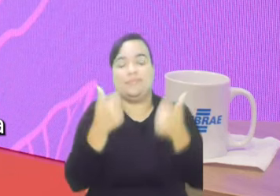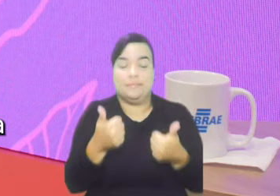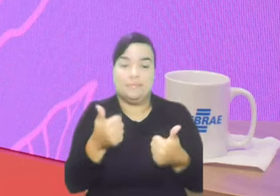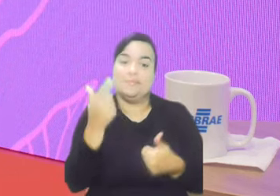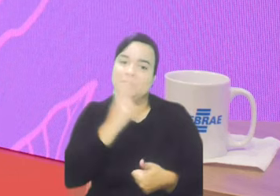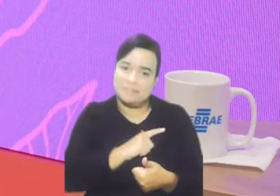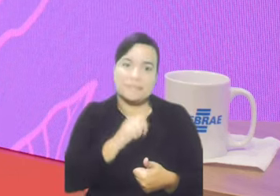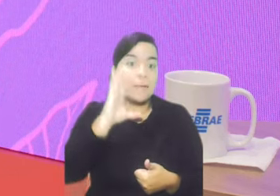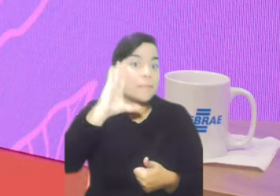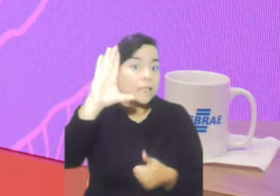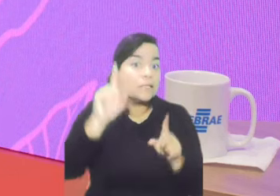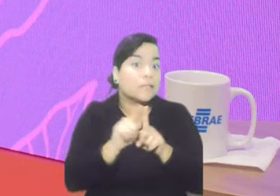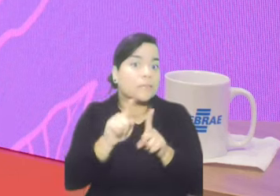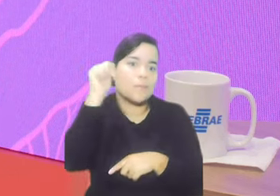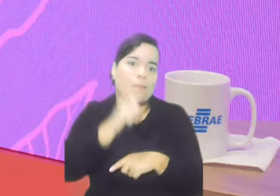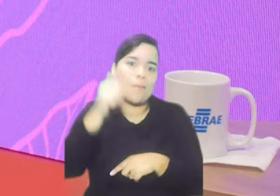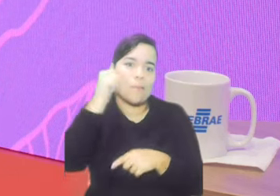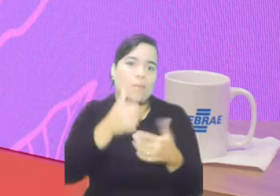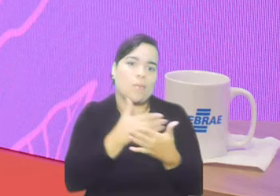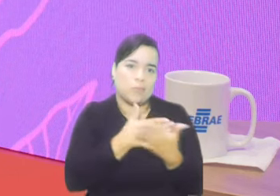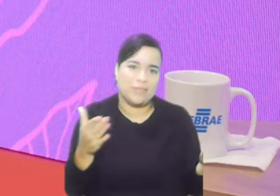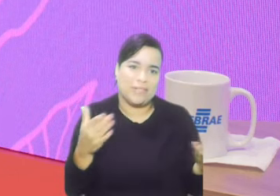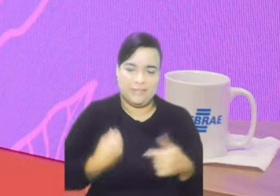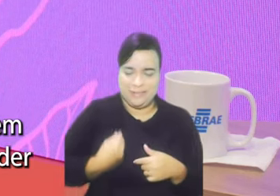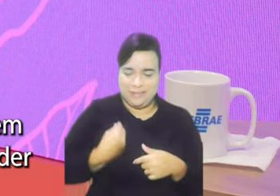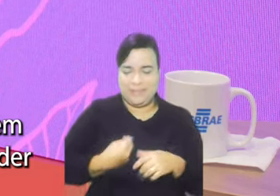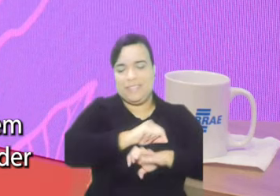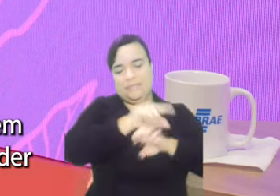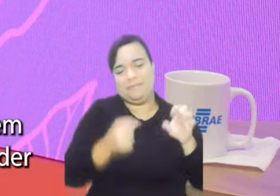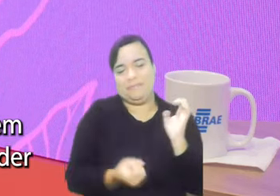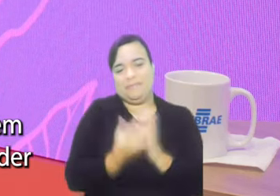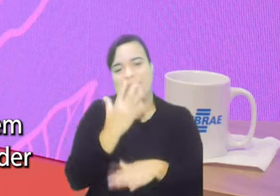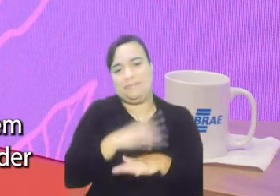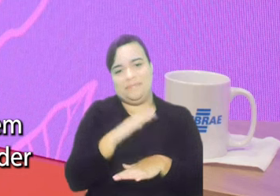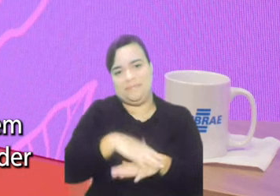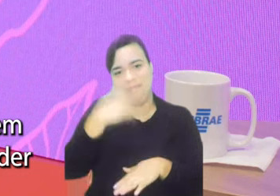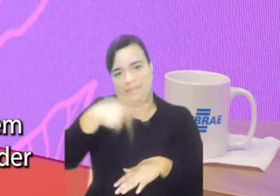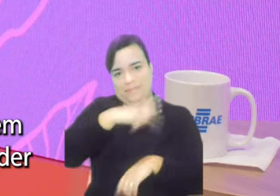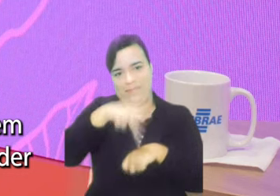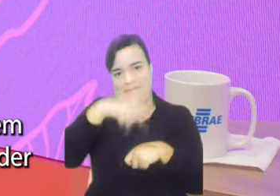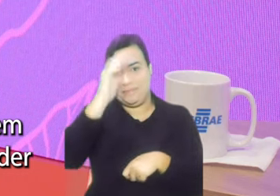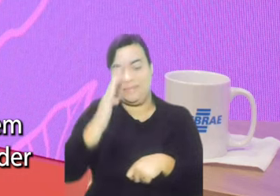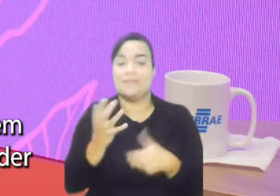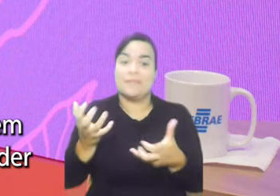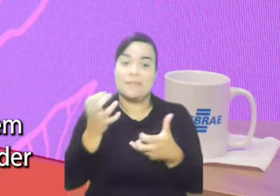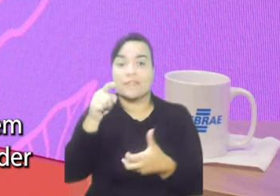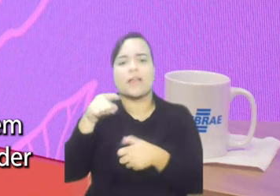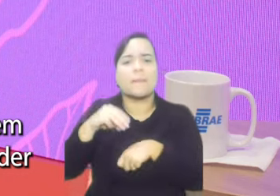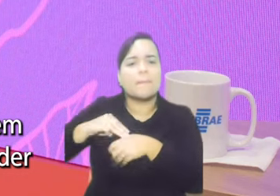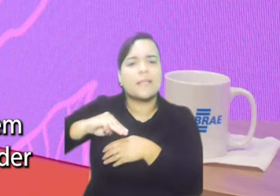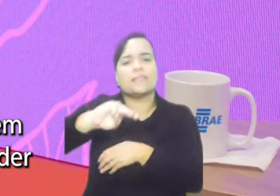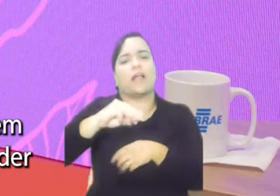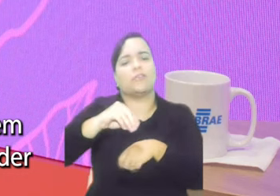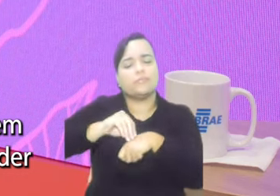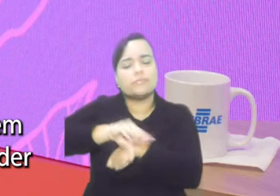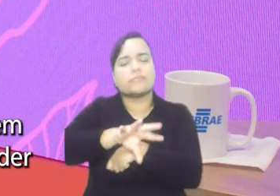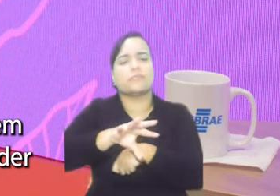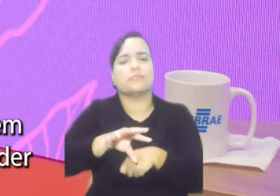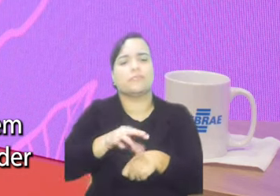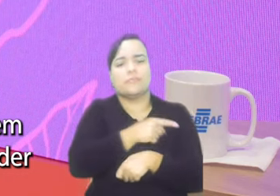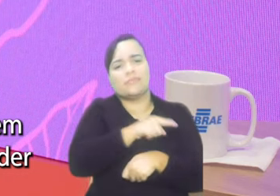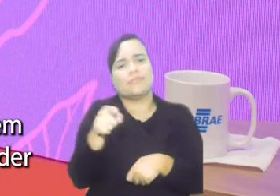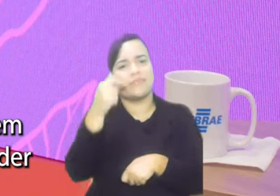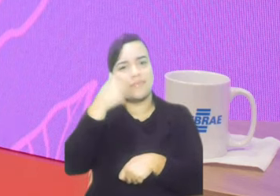as mulheres, a sua vida empreendedora aqui no nosso país. E eu queria que você deixasse uma mensagem para essas mulheres que